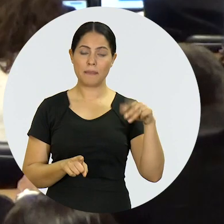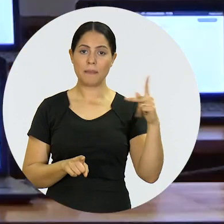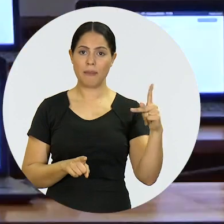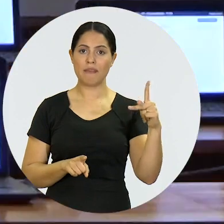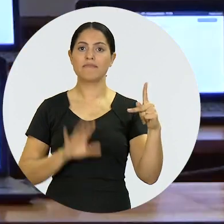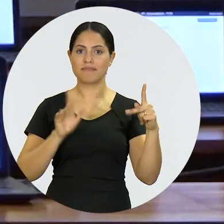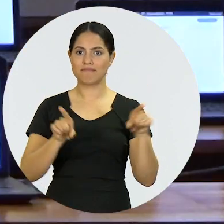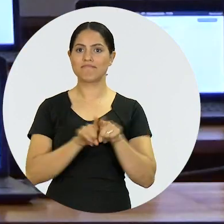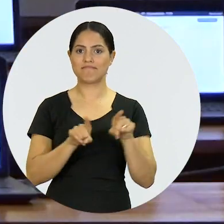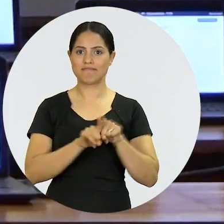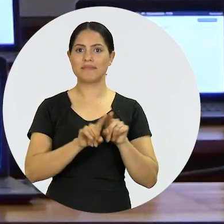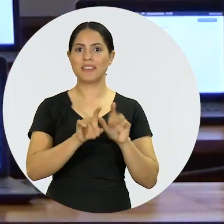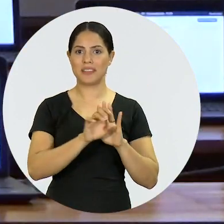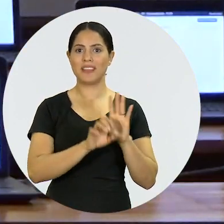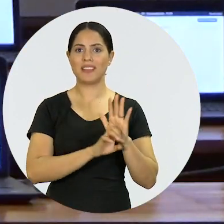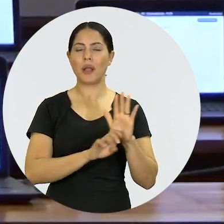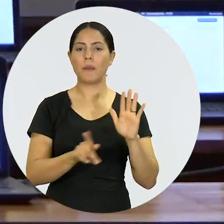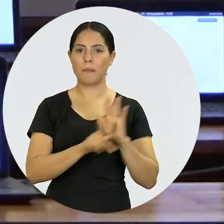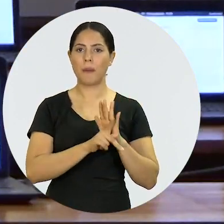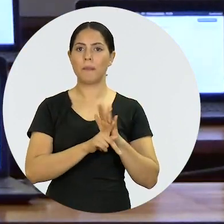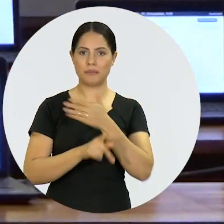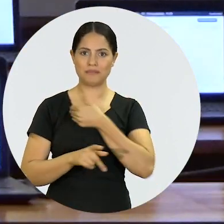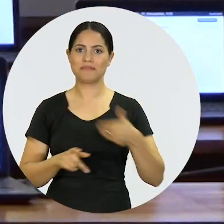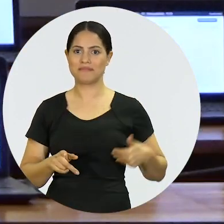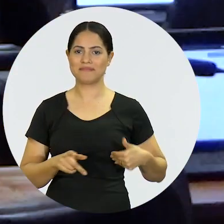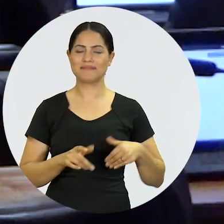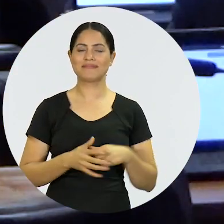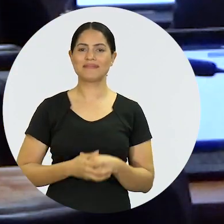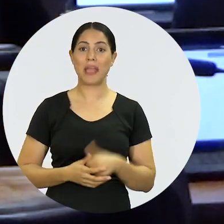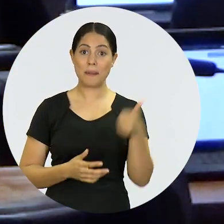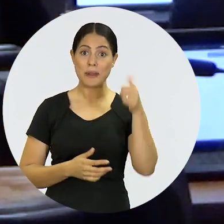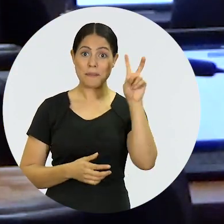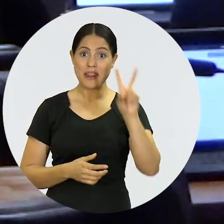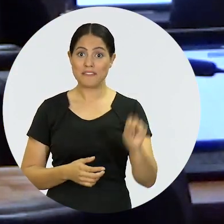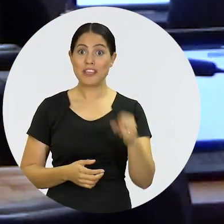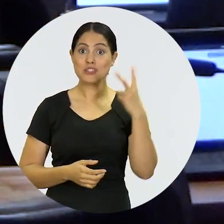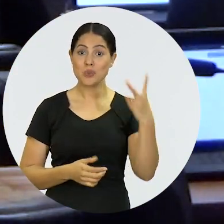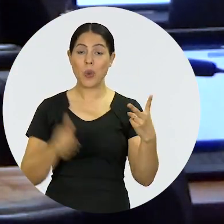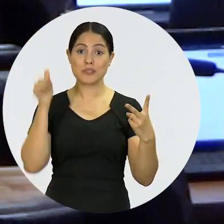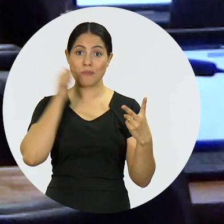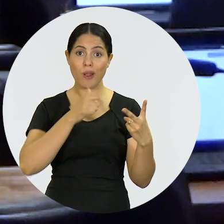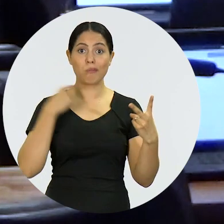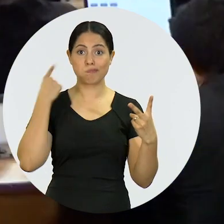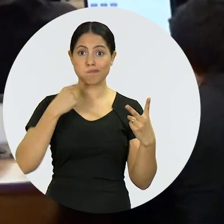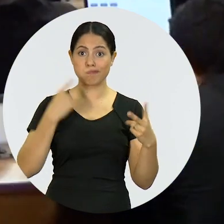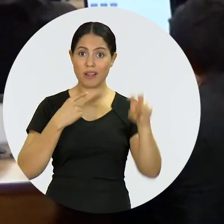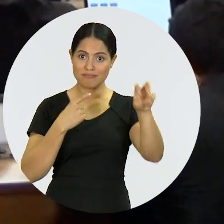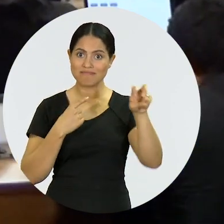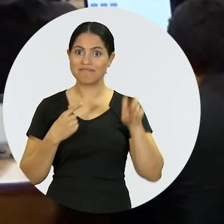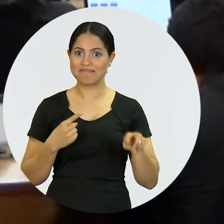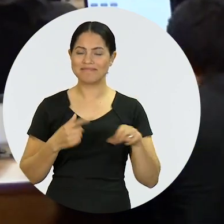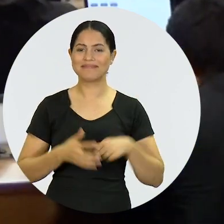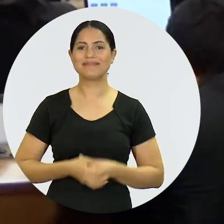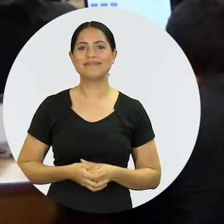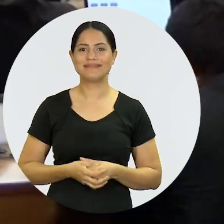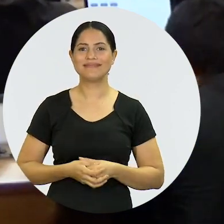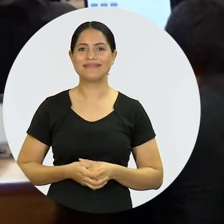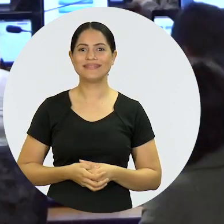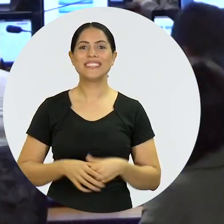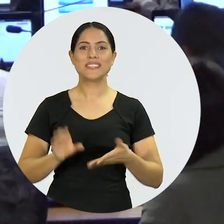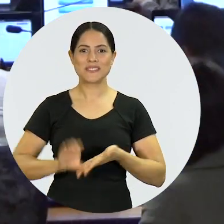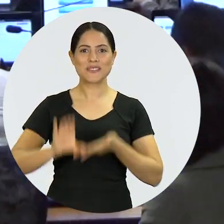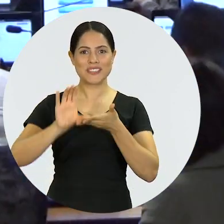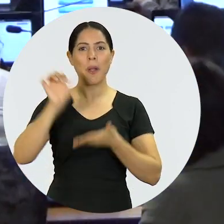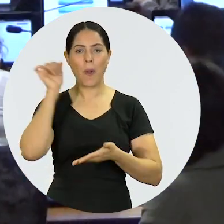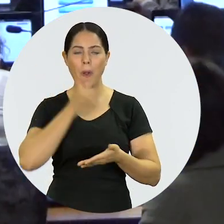Público pelo Diário Oficial da União no último dia 9. Esta é a primeira vez que duas advogadas ocupam os cargos.